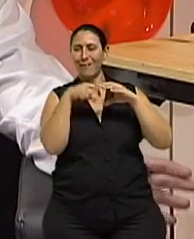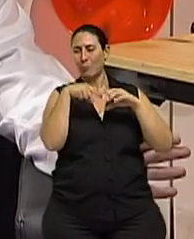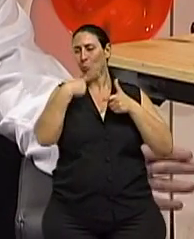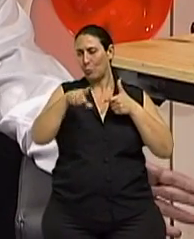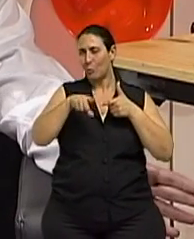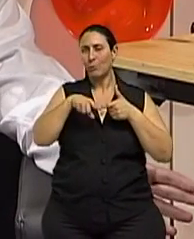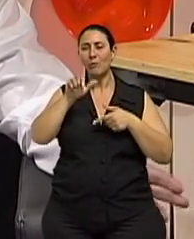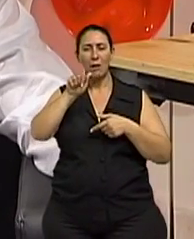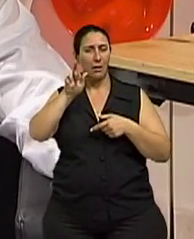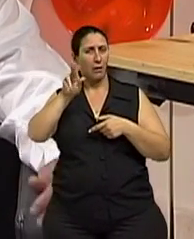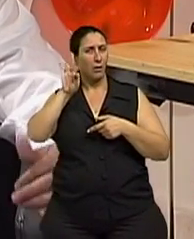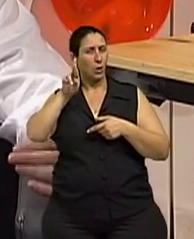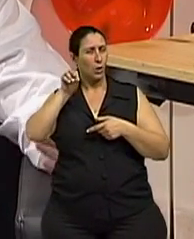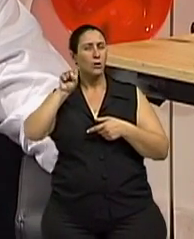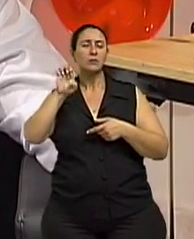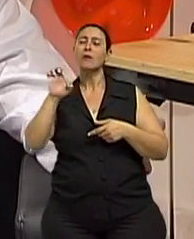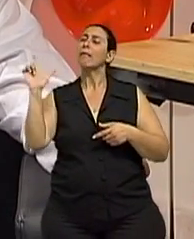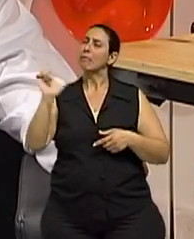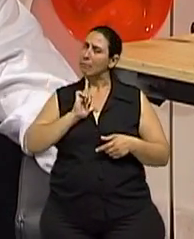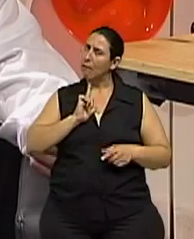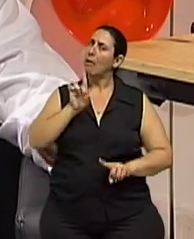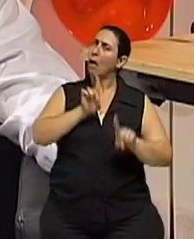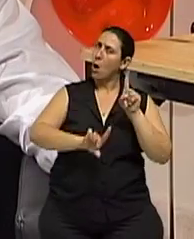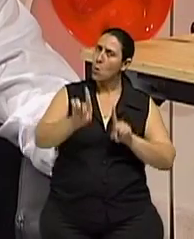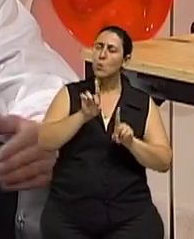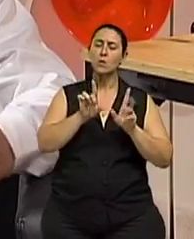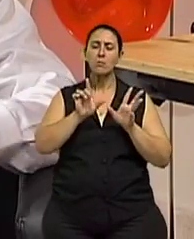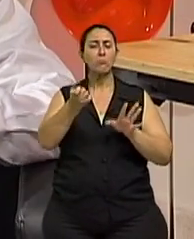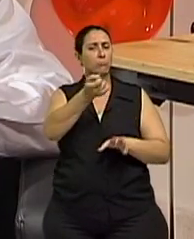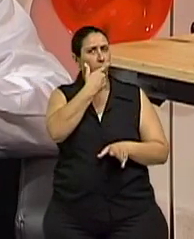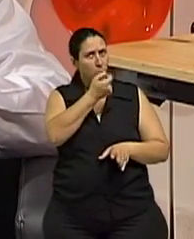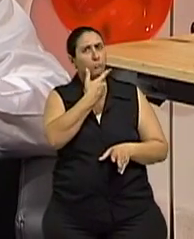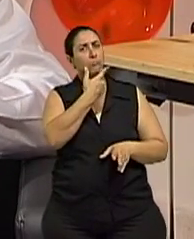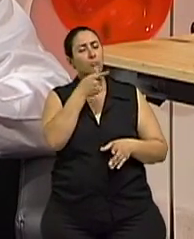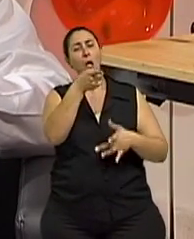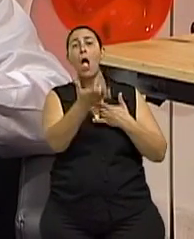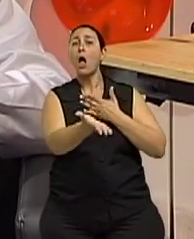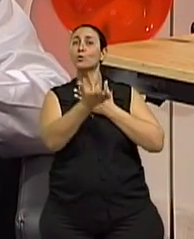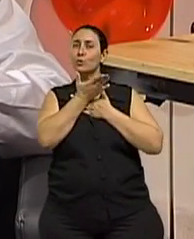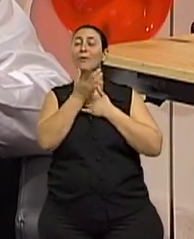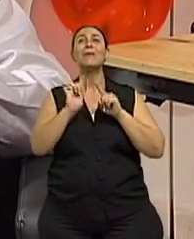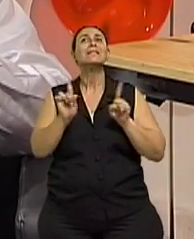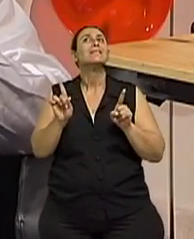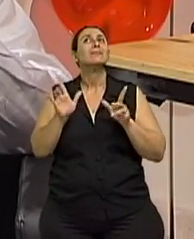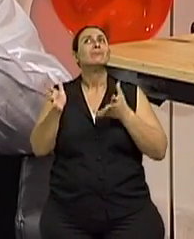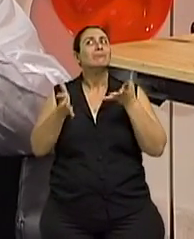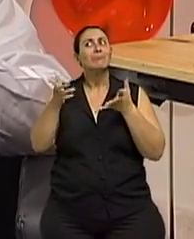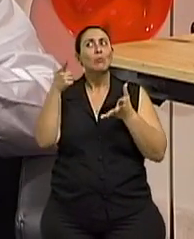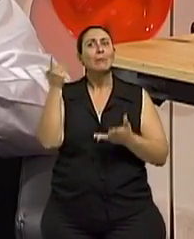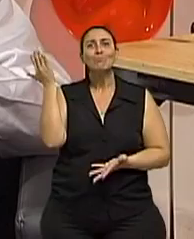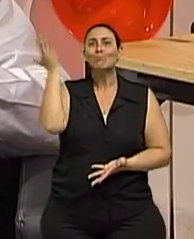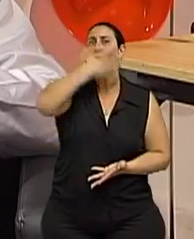inicial, muito leve, existem alguns medicamentos que a gente indica, mas são medicamentos que não tem uma comprovação científica tão